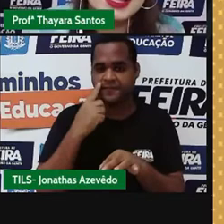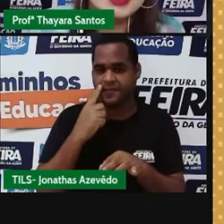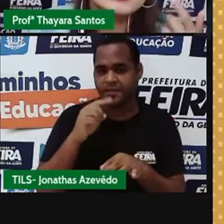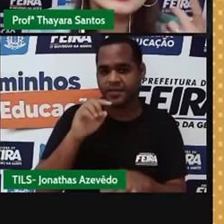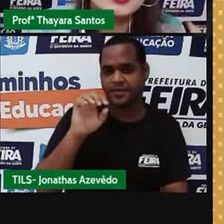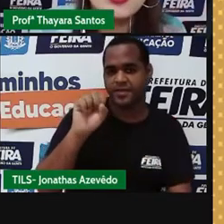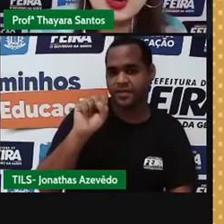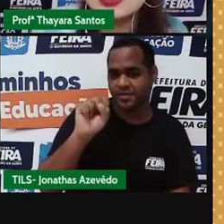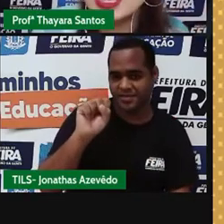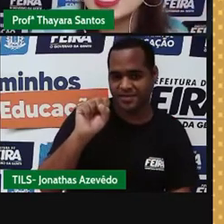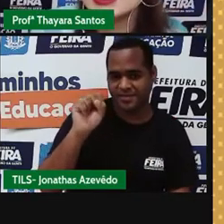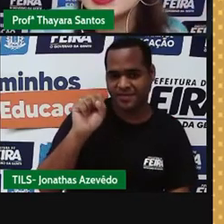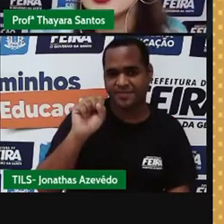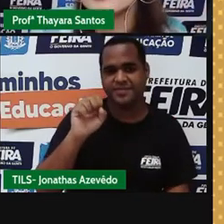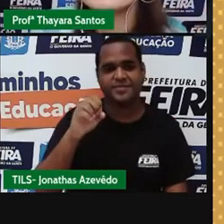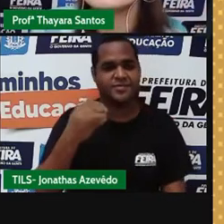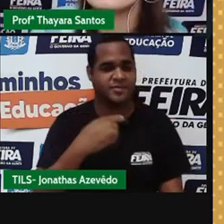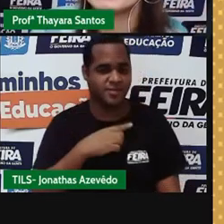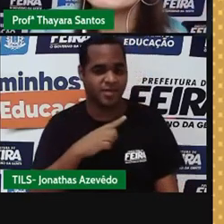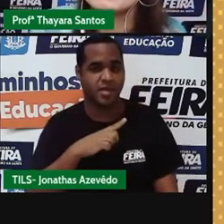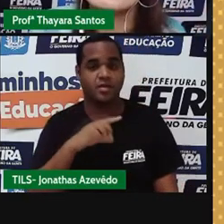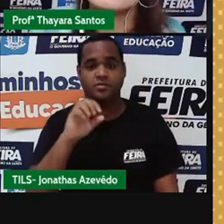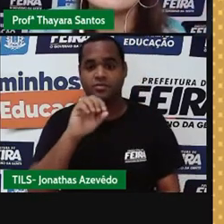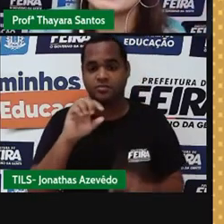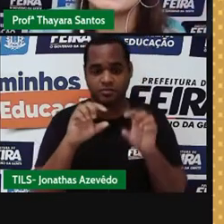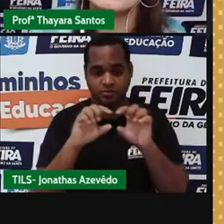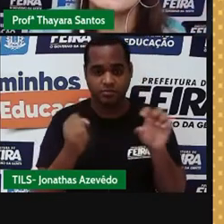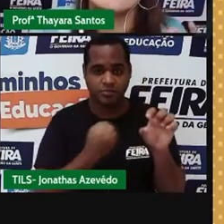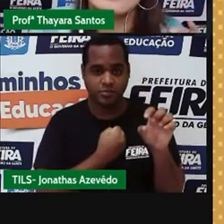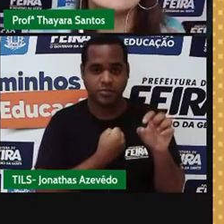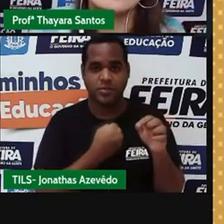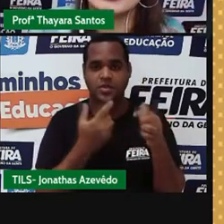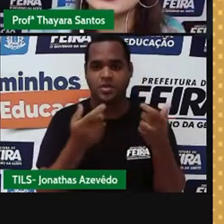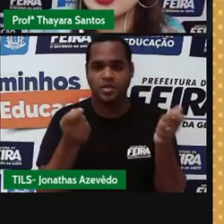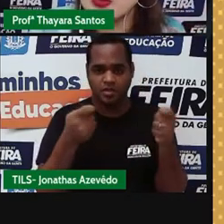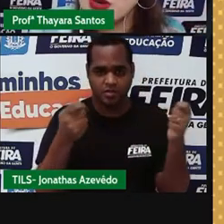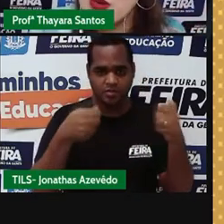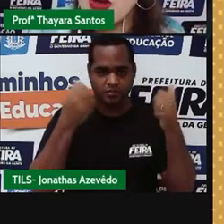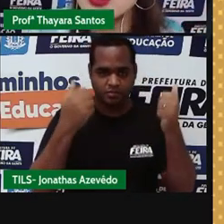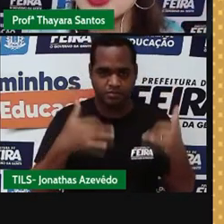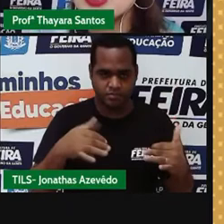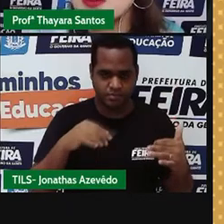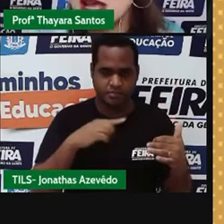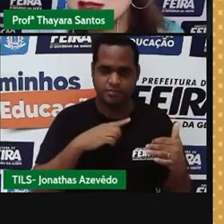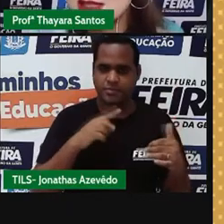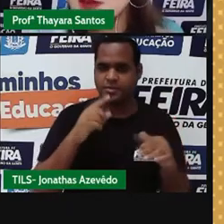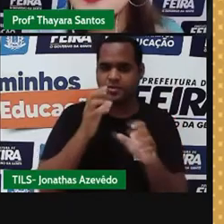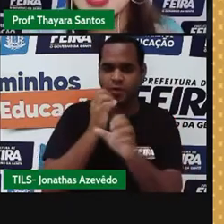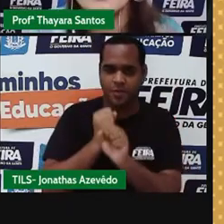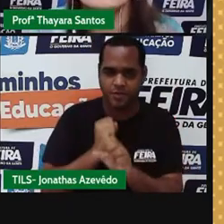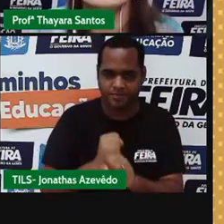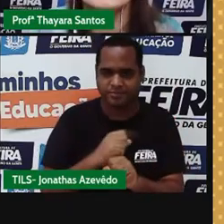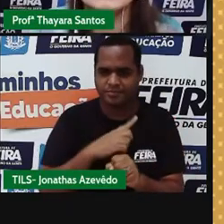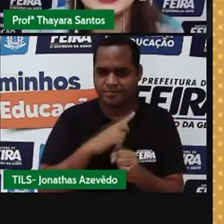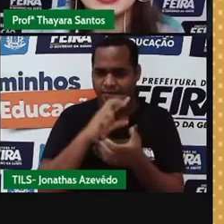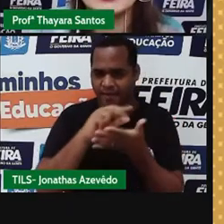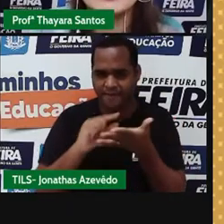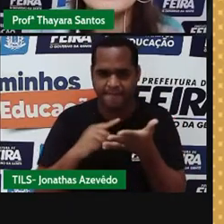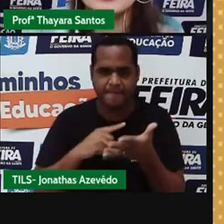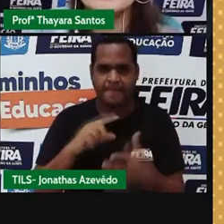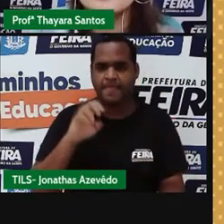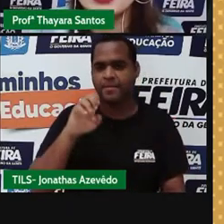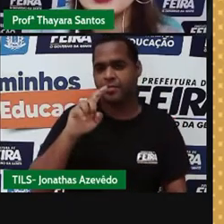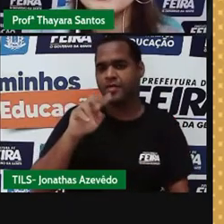dele, tem o símbolo dele. E agora, vocês vão precisar descobrir aí qual o número atômico, qual o número de massa, o número de